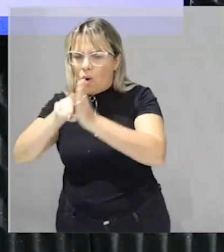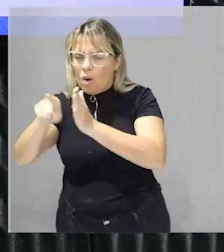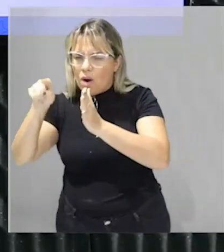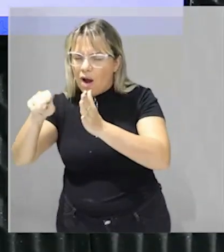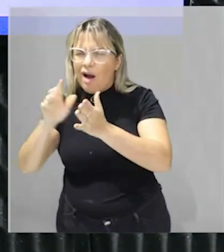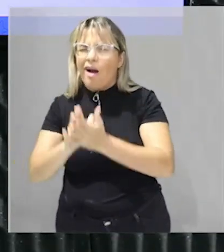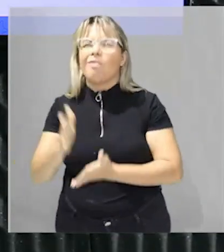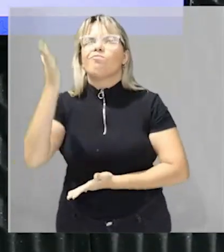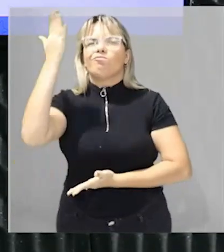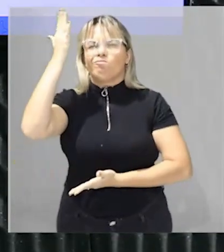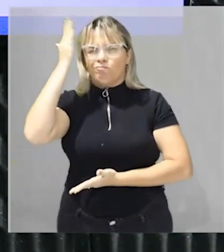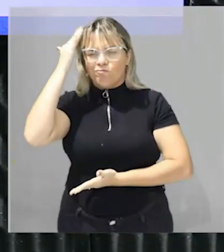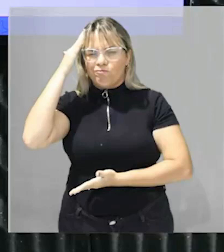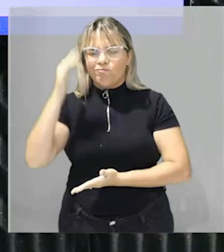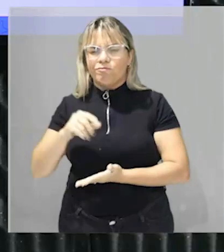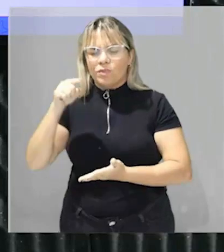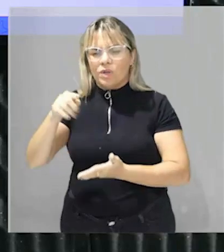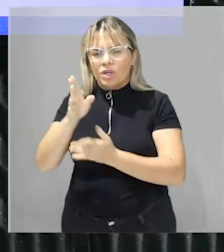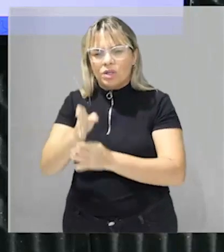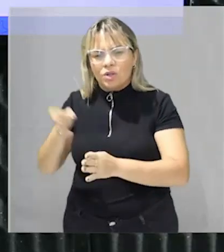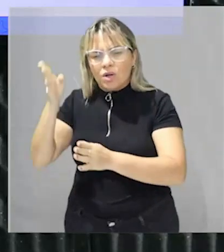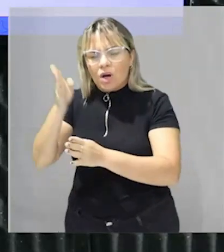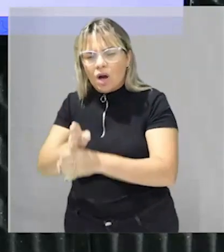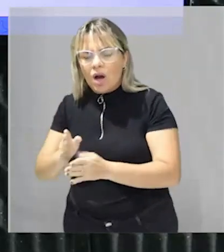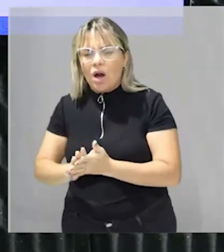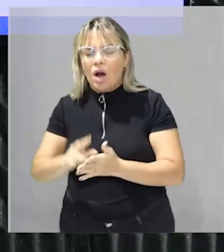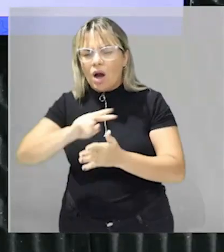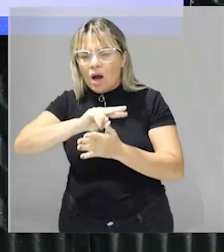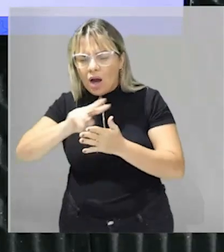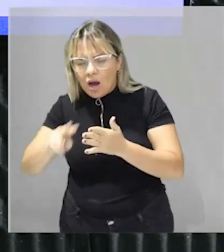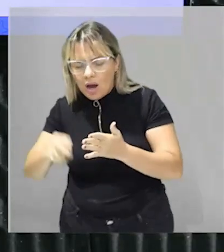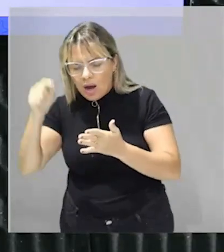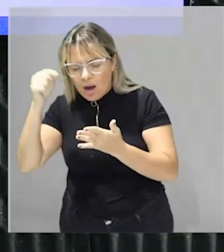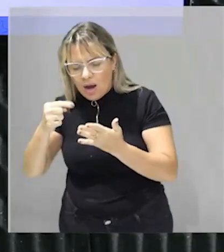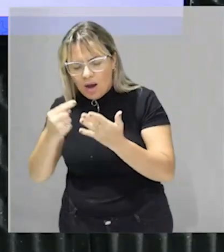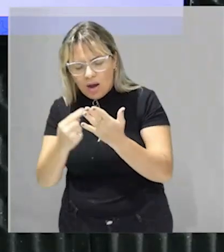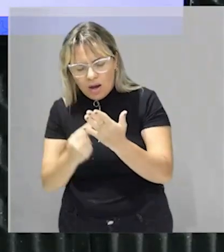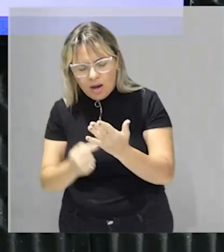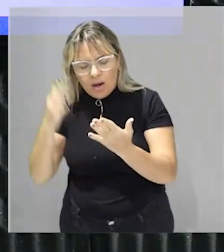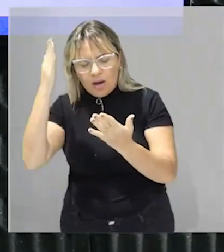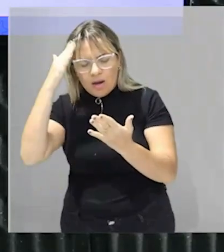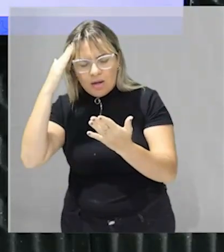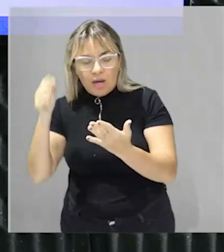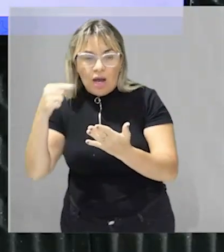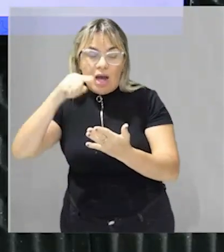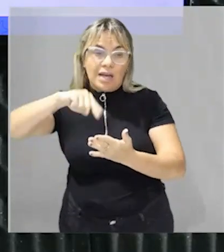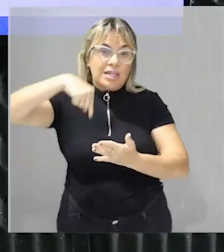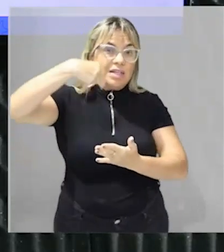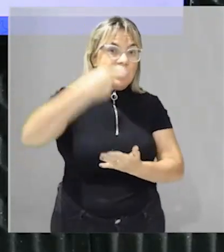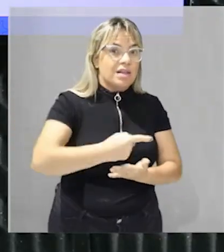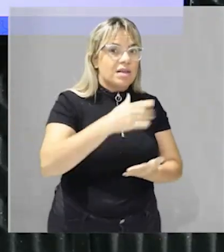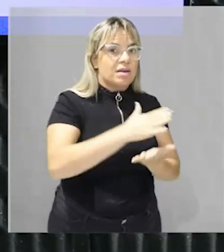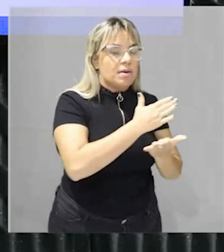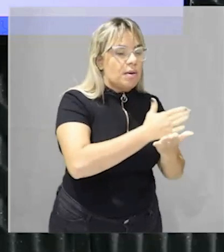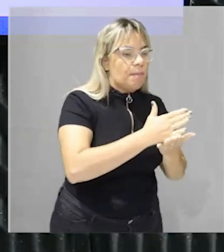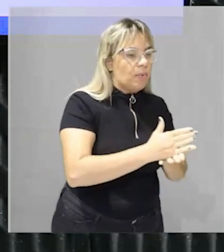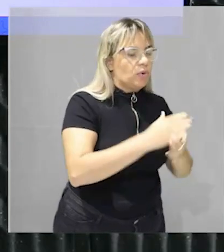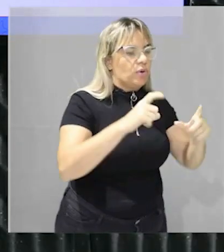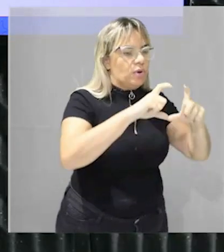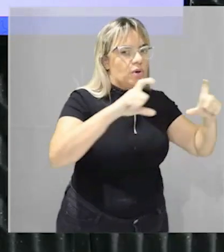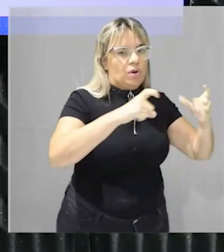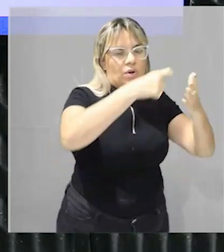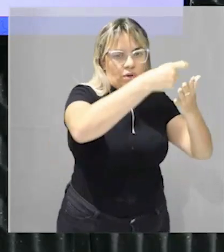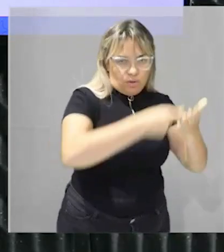identificar alguns elementos para a partir daí tu passa para o texto motivador fechou? então a gente continua com essa